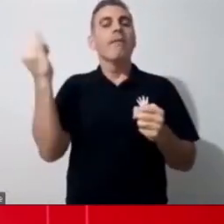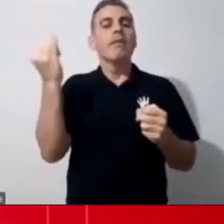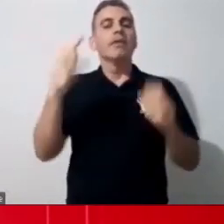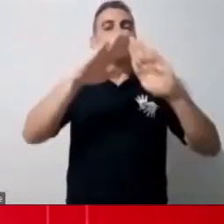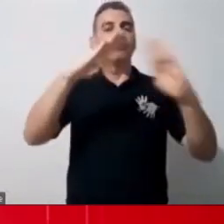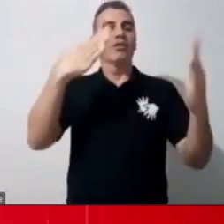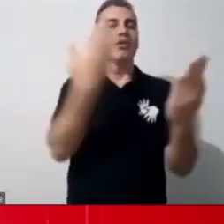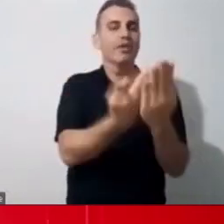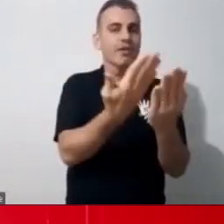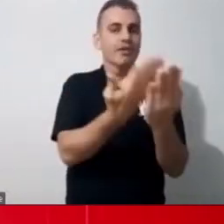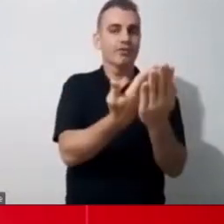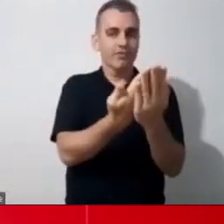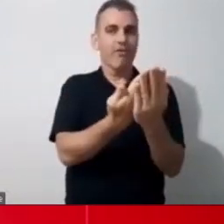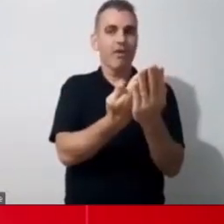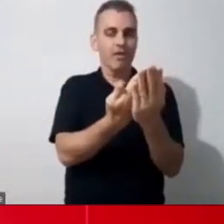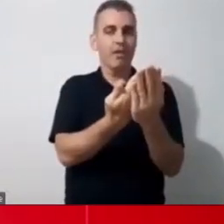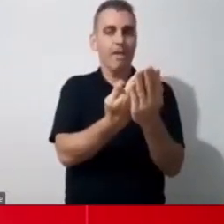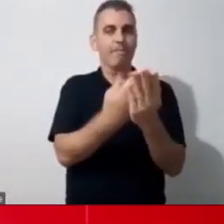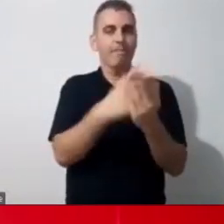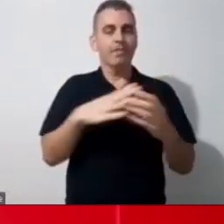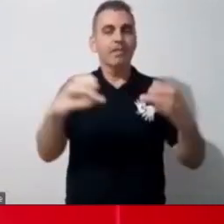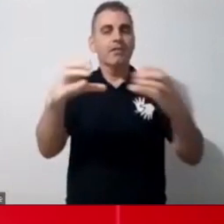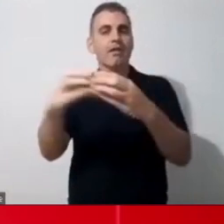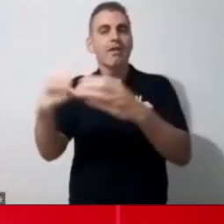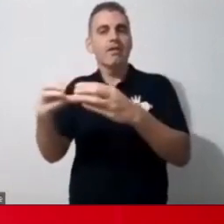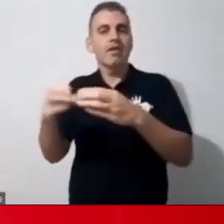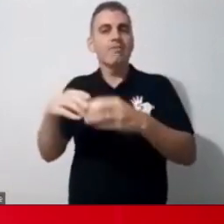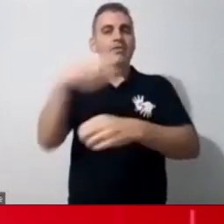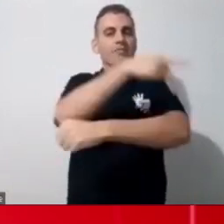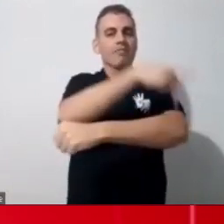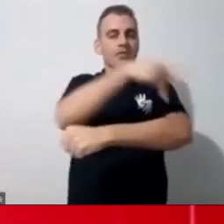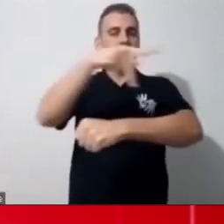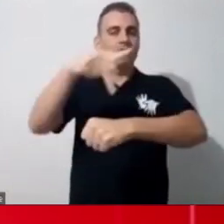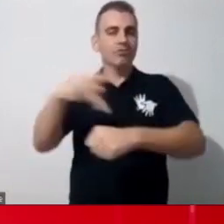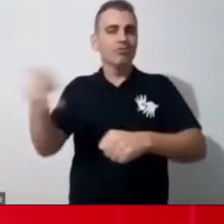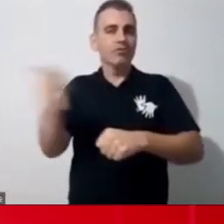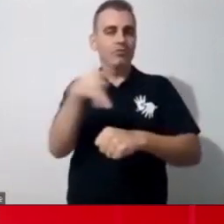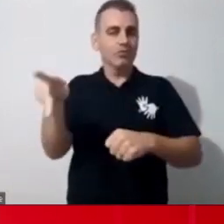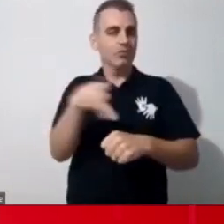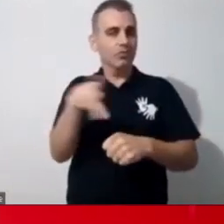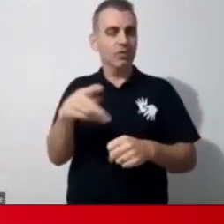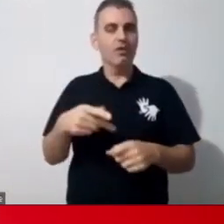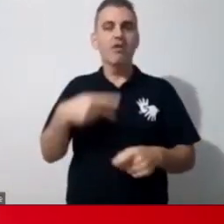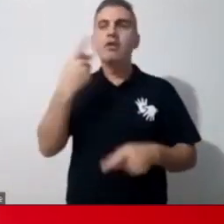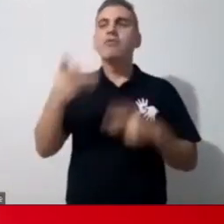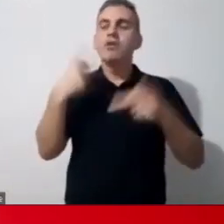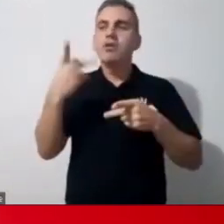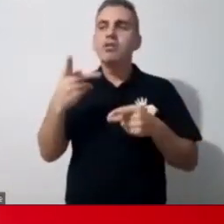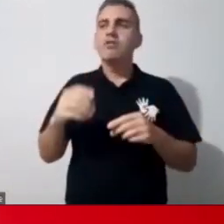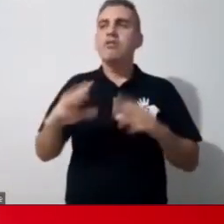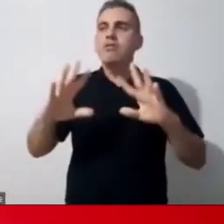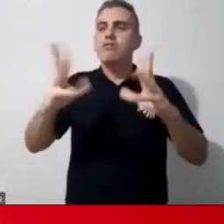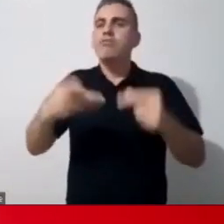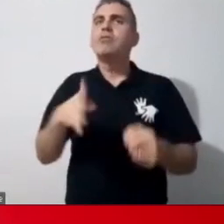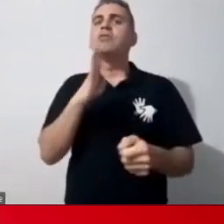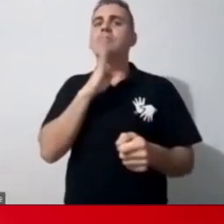é importante a equipe pedagógica, né, quando eu falo lá que todos têm que conhecer o aluno, se eu